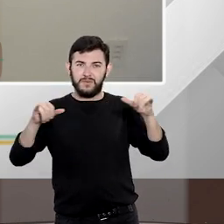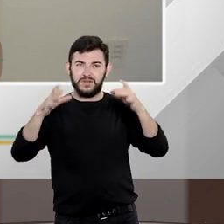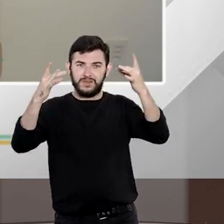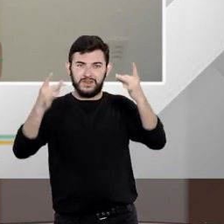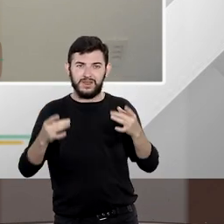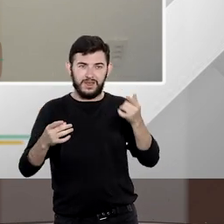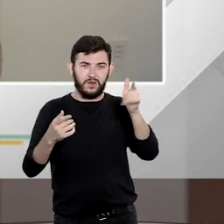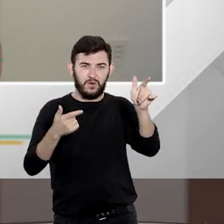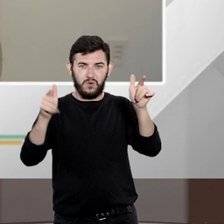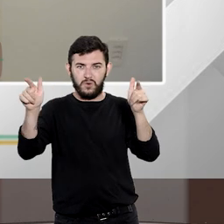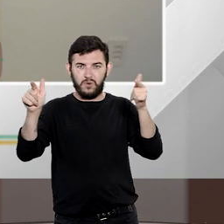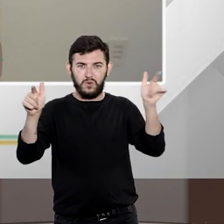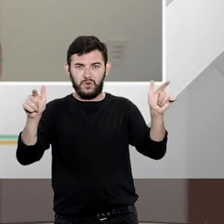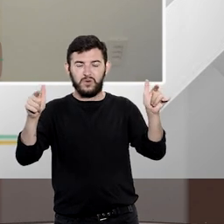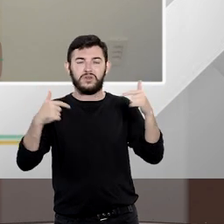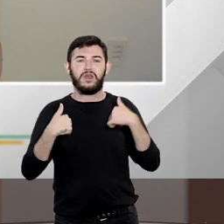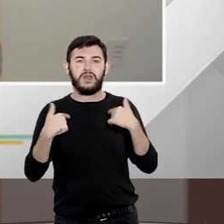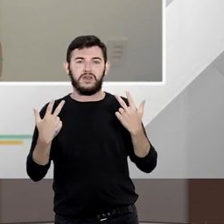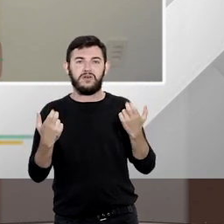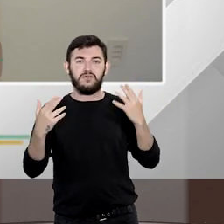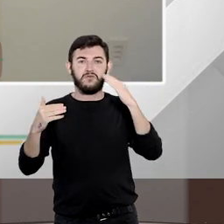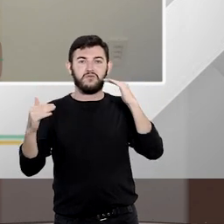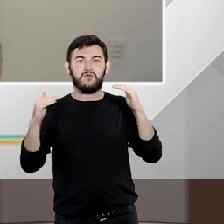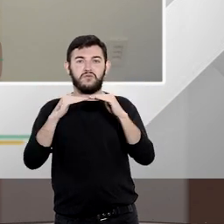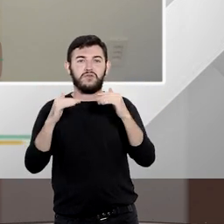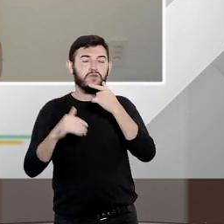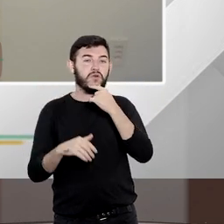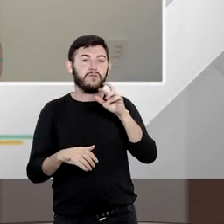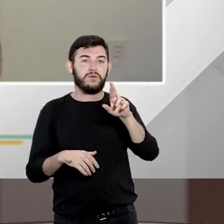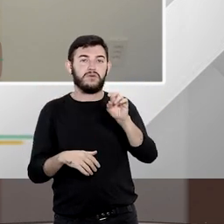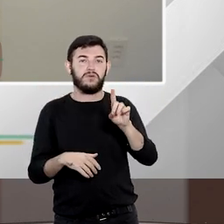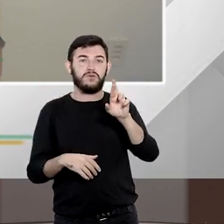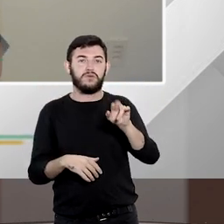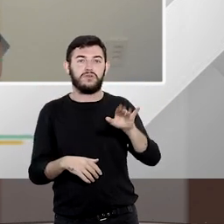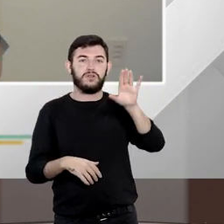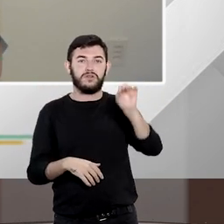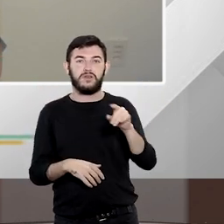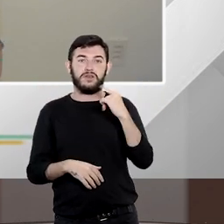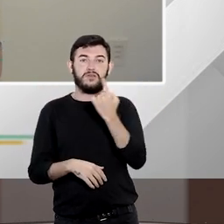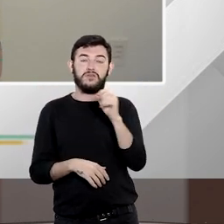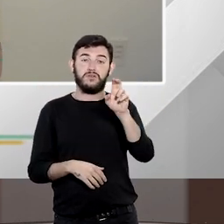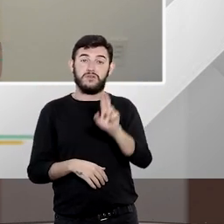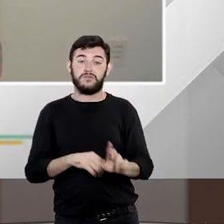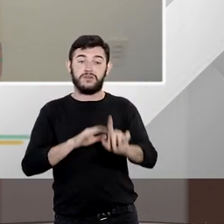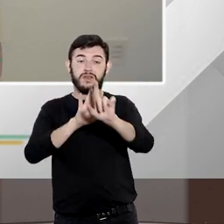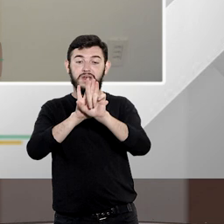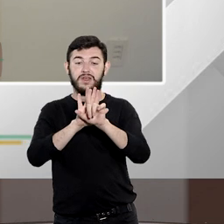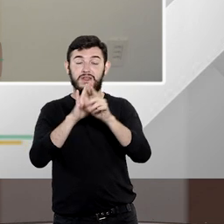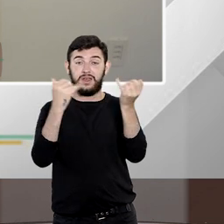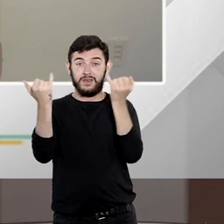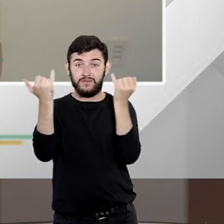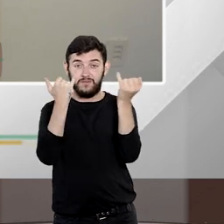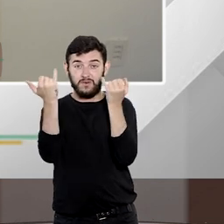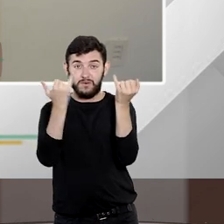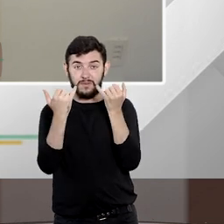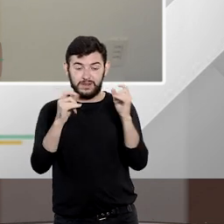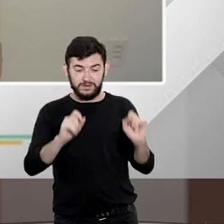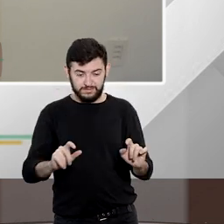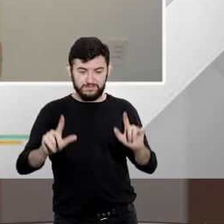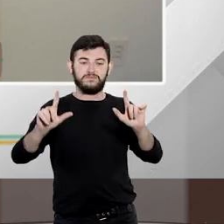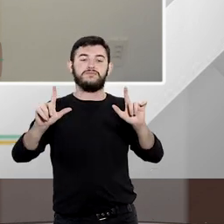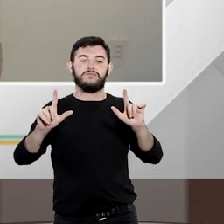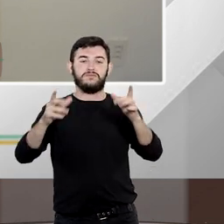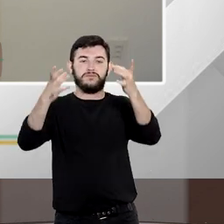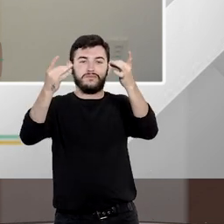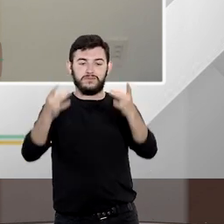digam respeito a você aí eu vou concordar com o Rodrigo e a gente se utiliza da lei de acesso à informação é um um